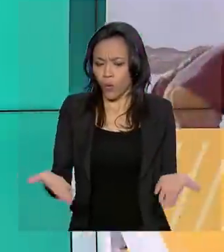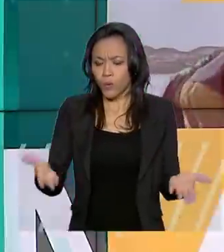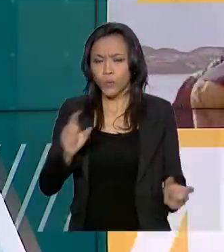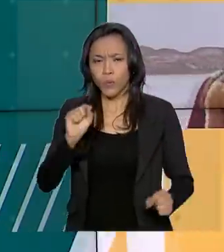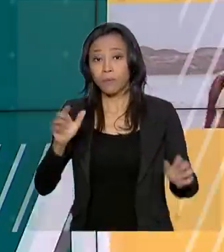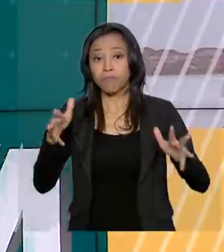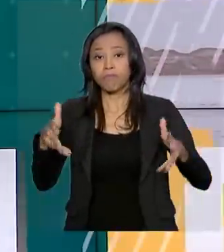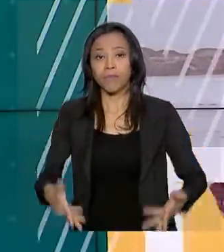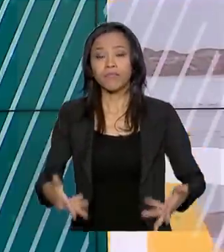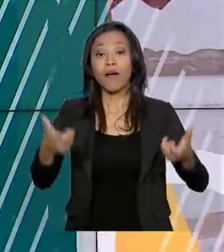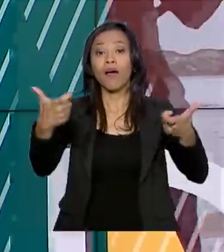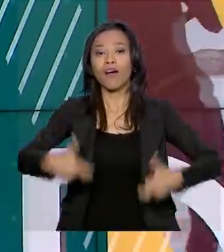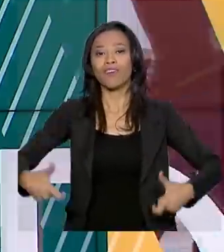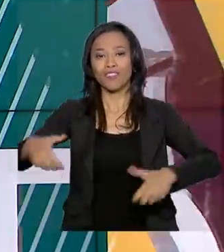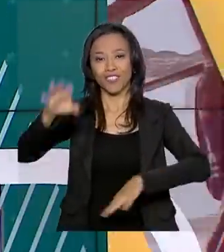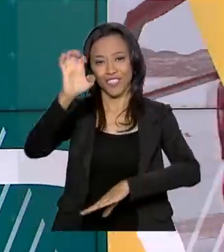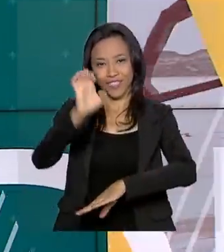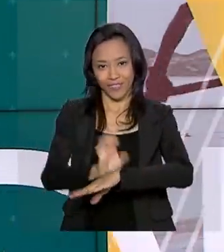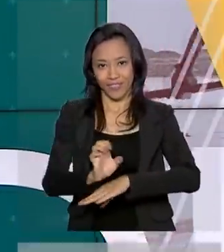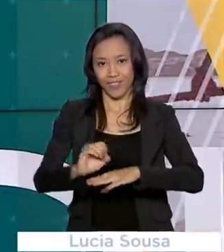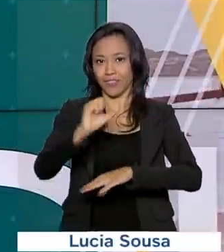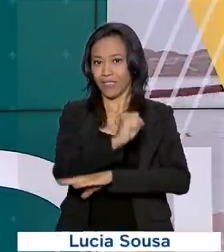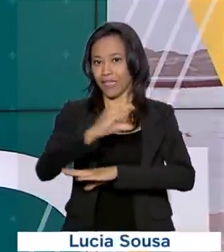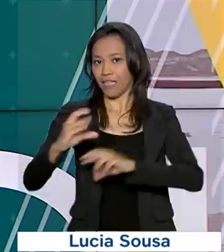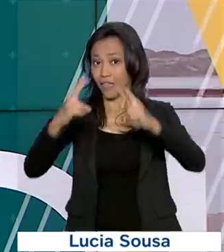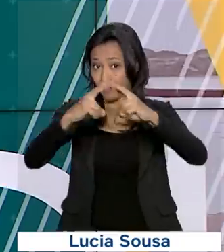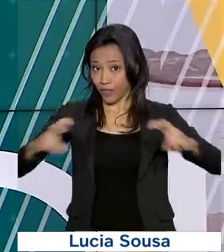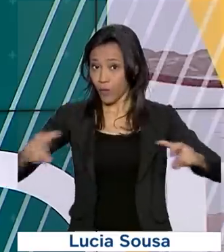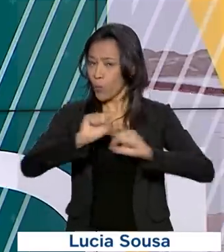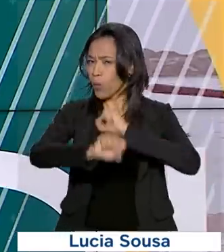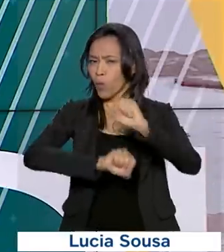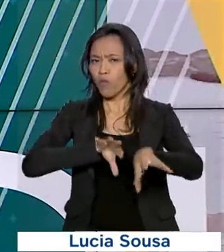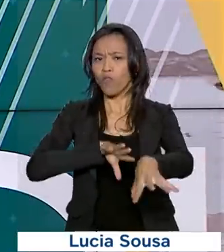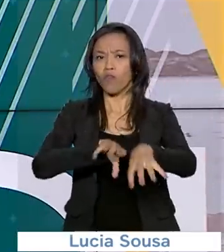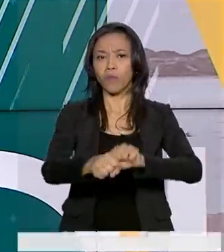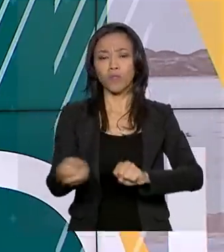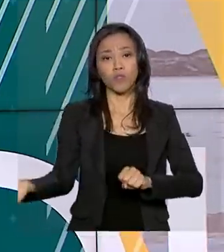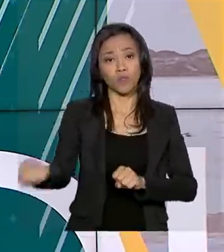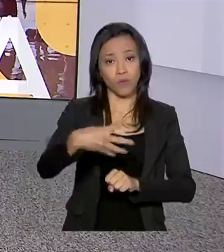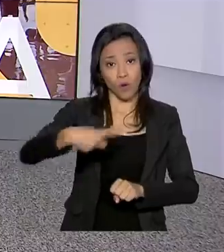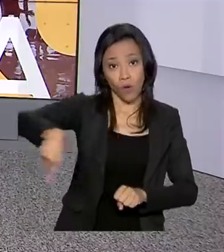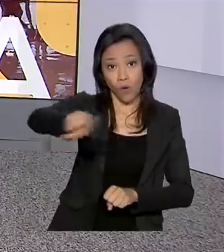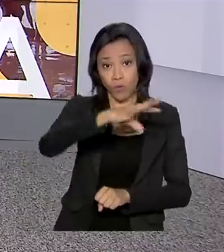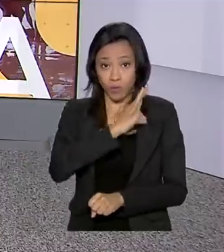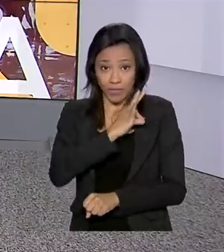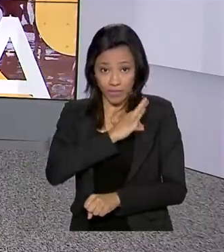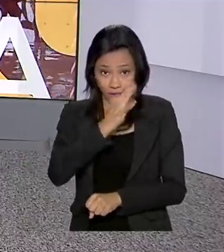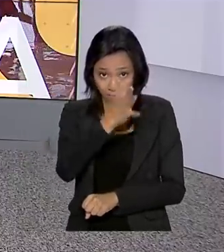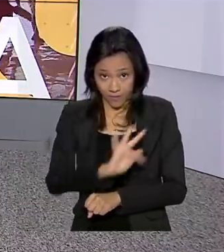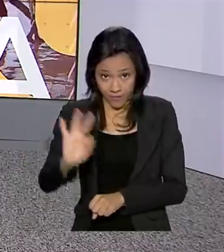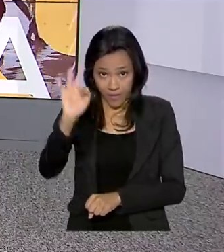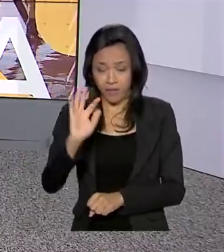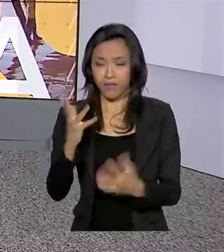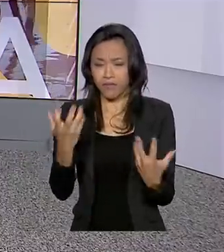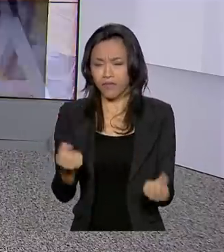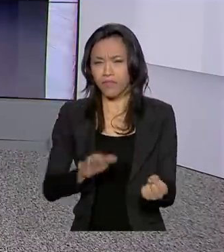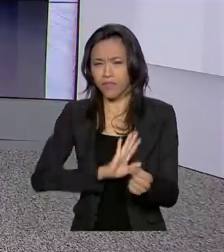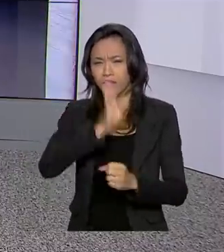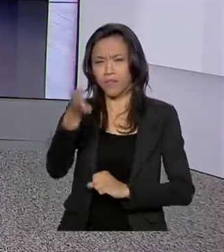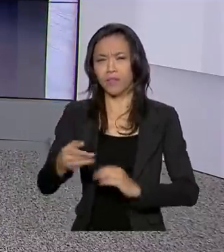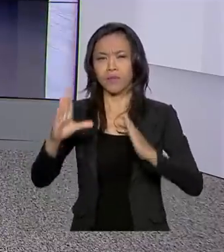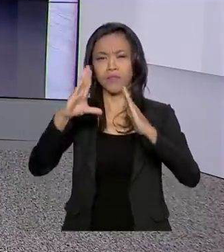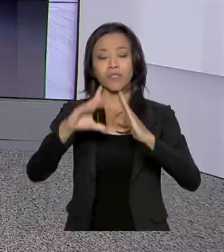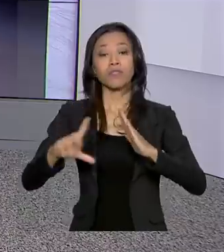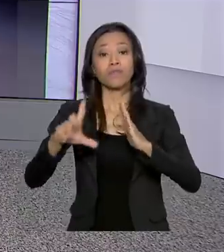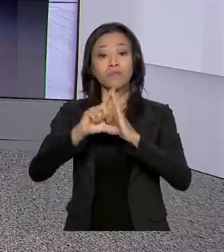em Florianópolis, Santa Catarina, da formatura de novos policiais rodoviários federais. Vamos então ao Palácio do Planalto conversar com a